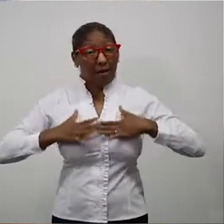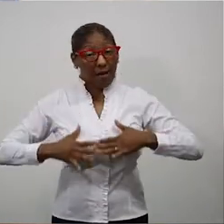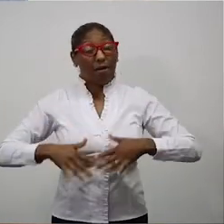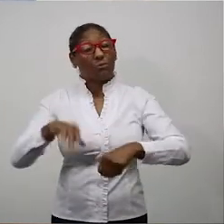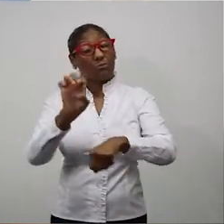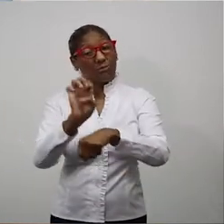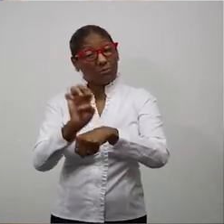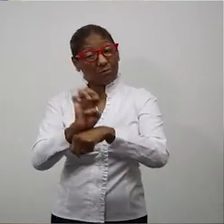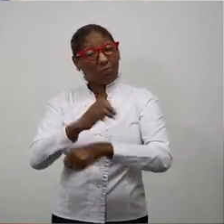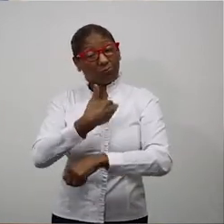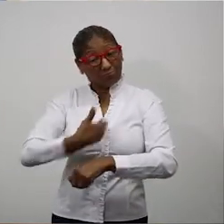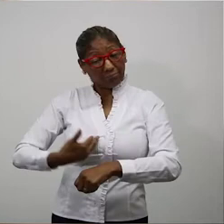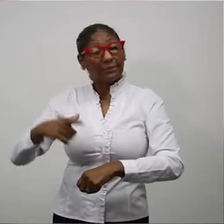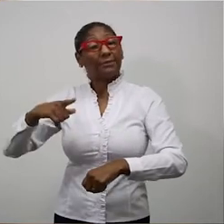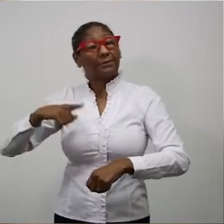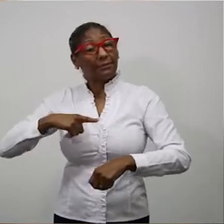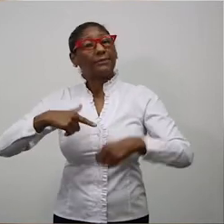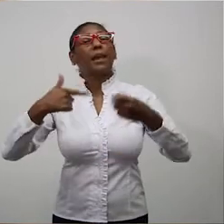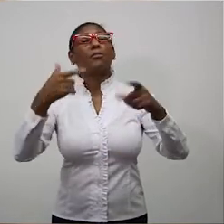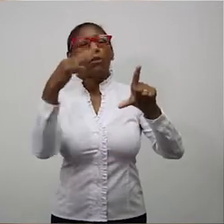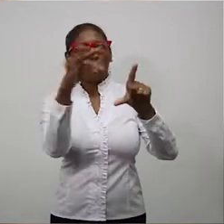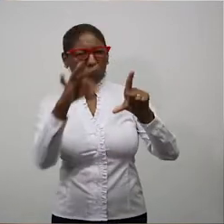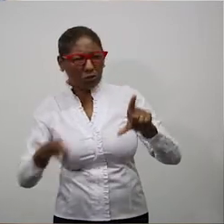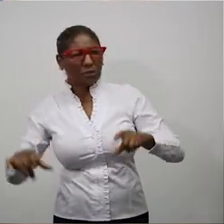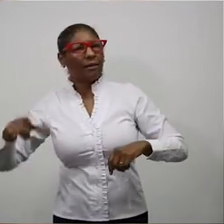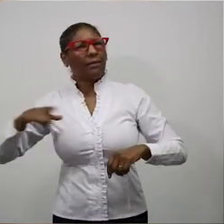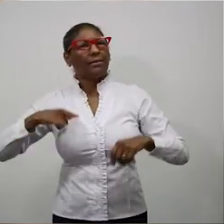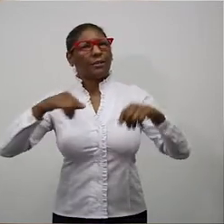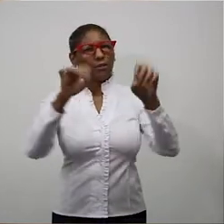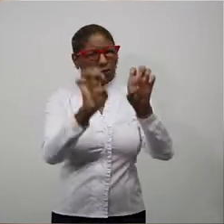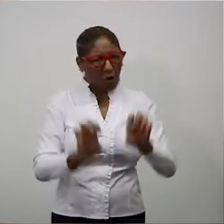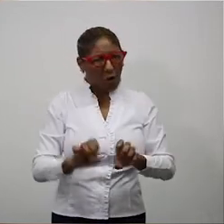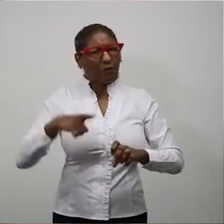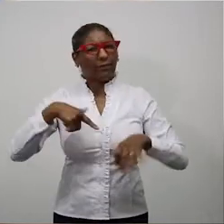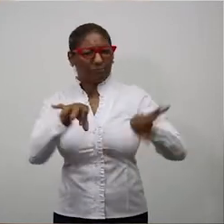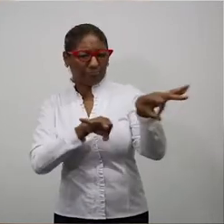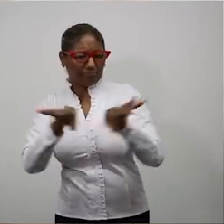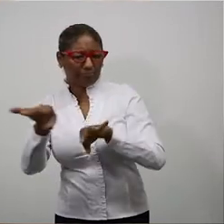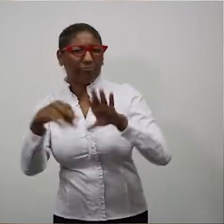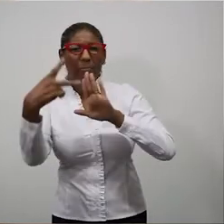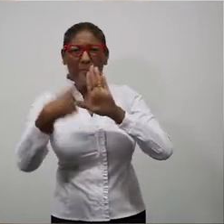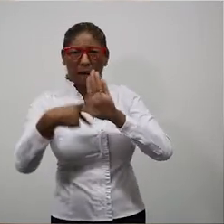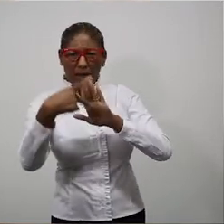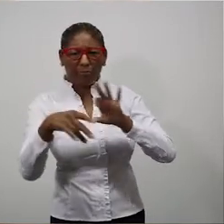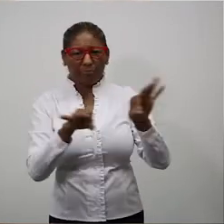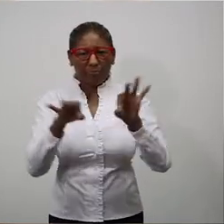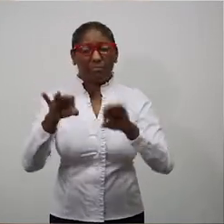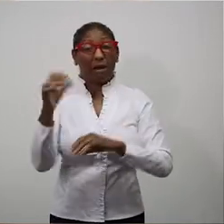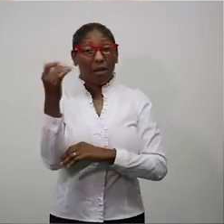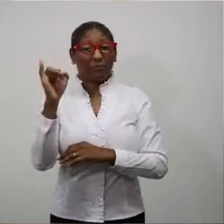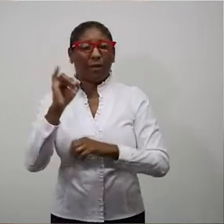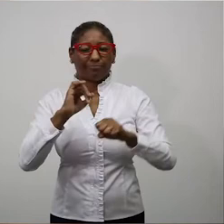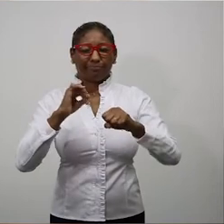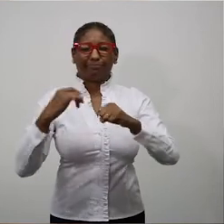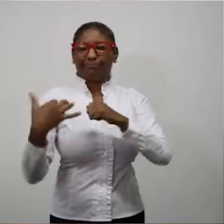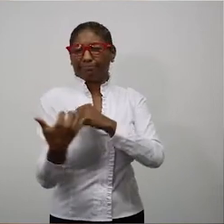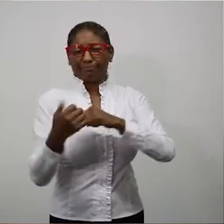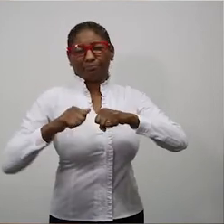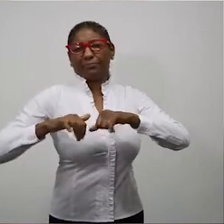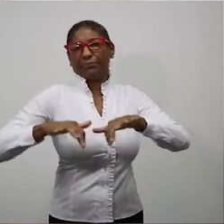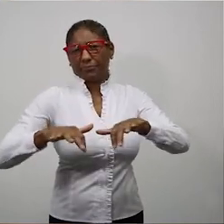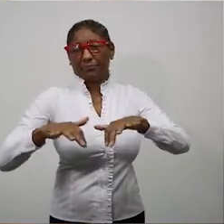o Estado tem em estoque, tem estrutura, tem logística preparada e tem planos de contingência também para